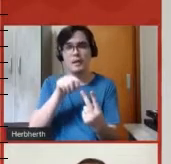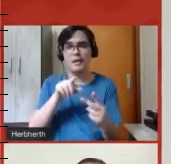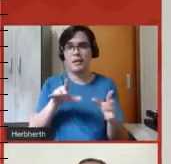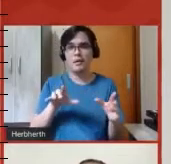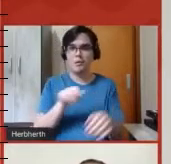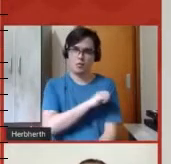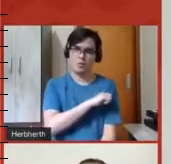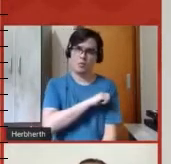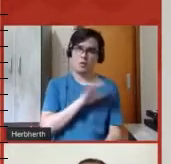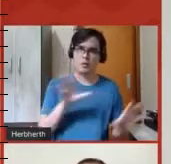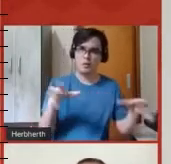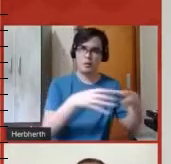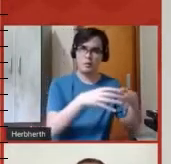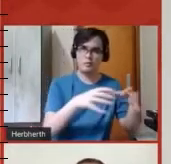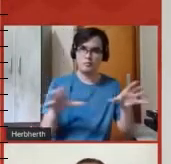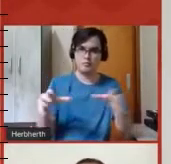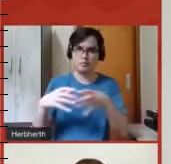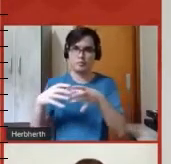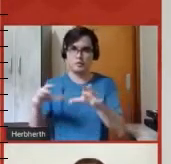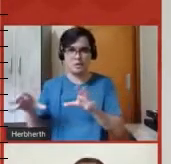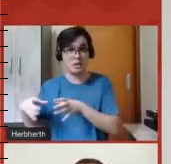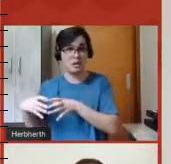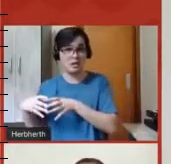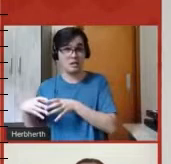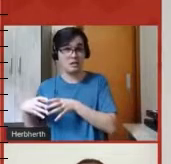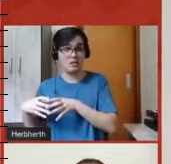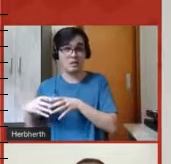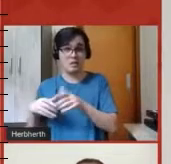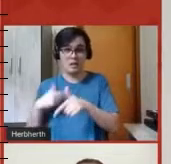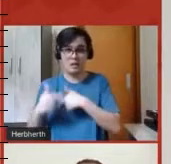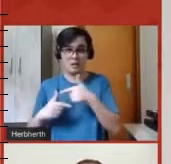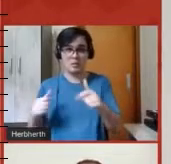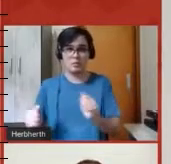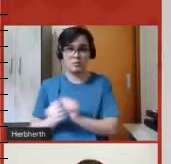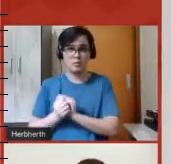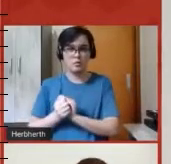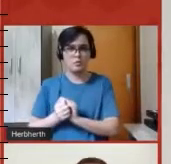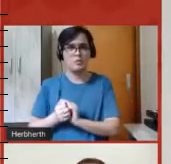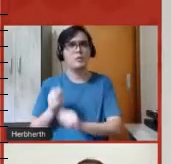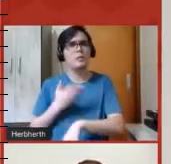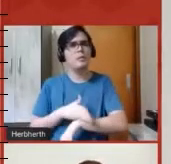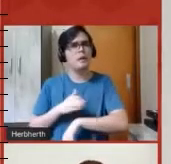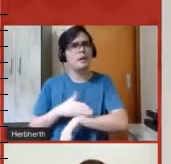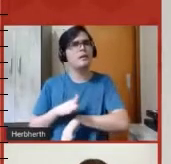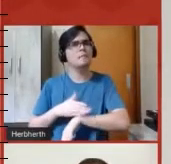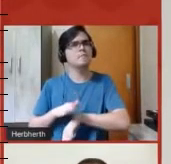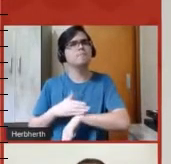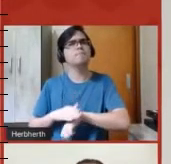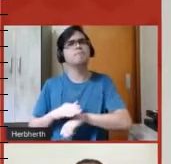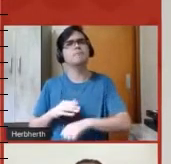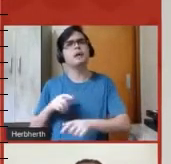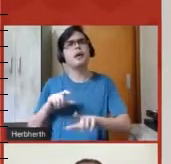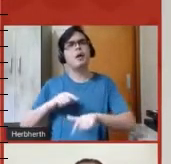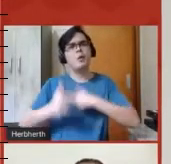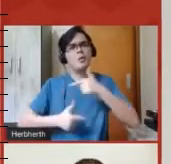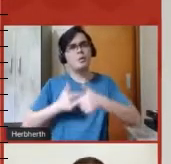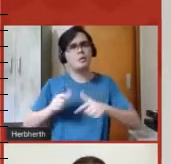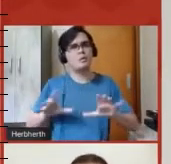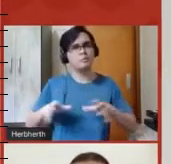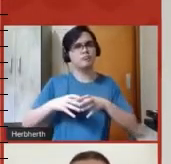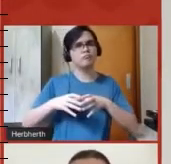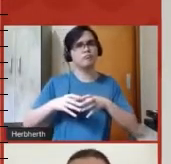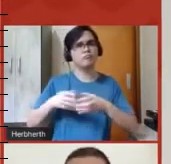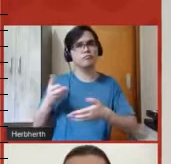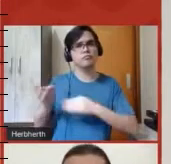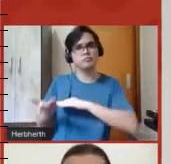para que eles pudessem também exercitar, já começar a exercitar as suas habilidades de trabalho em equipe, de cooperação. Então,